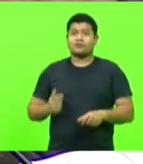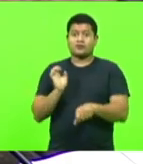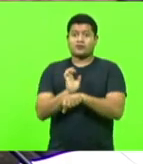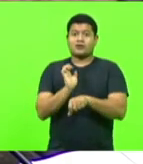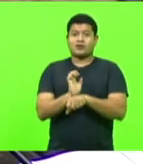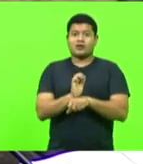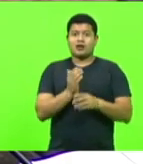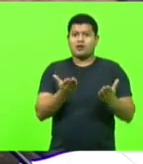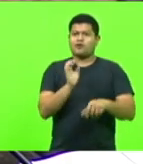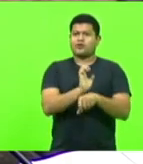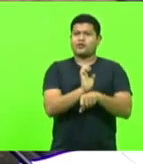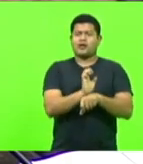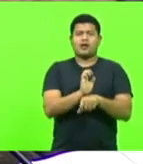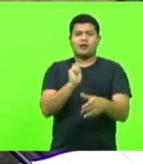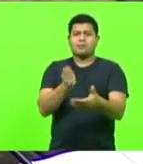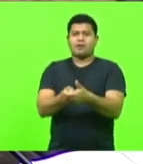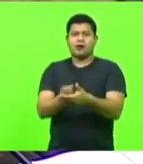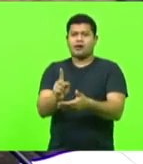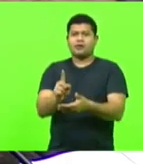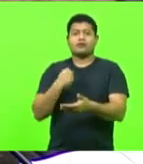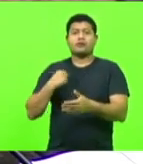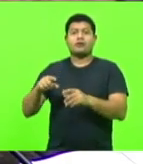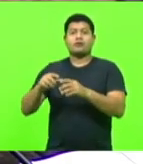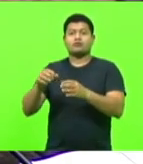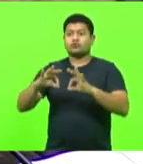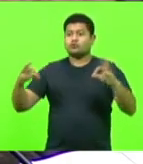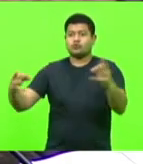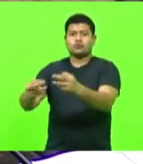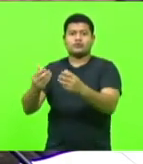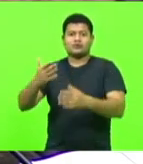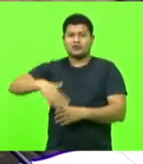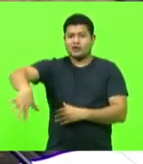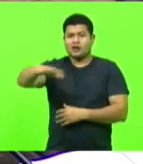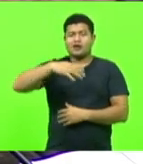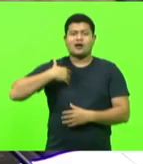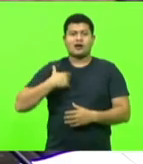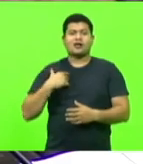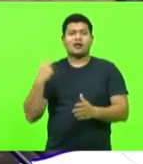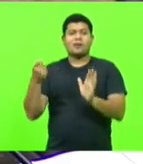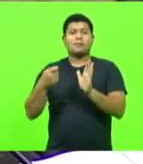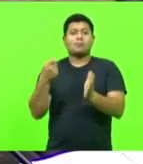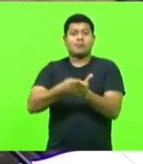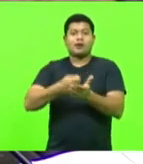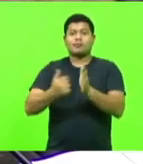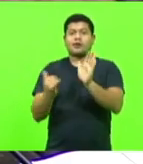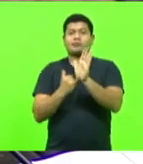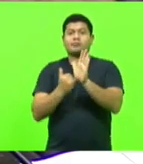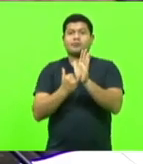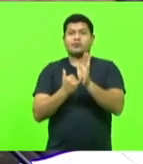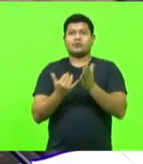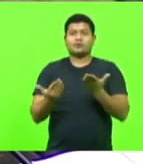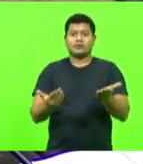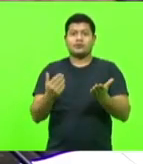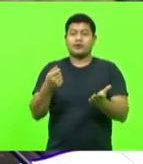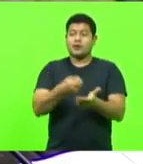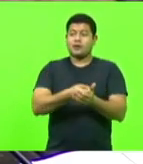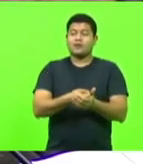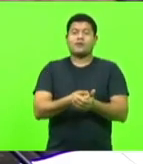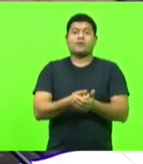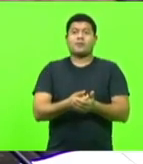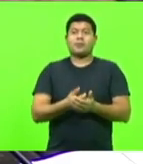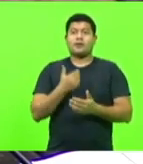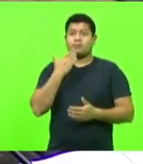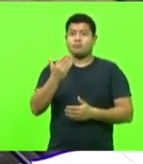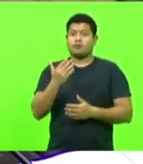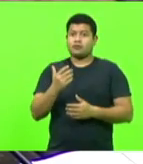não paga nada, quem paga é o pagador de impostos. O pagador de impostos catarinense está pagando um hotel estatal que, eu passo mais